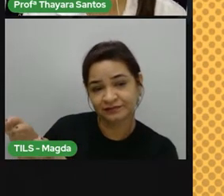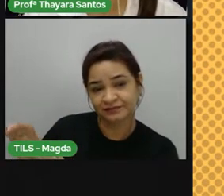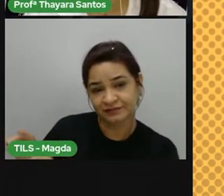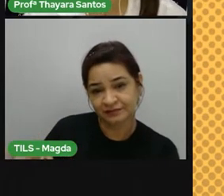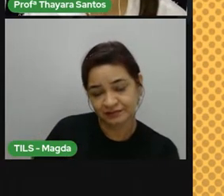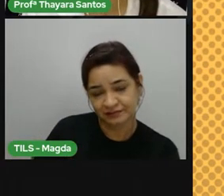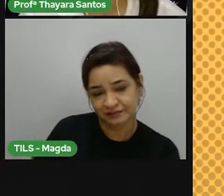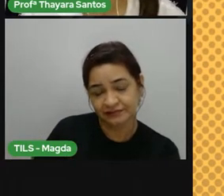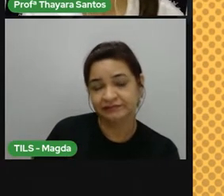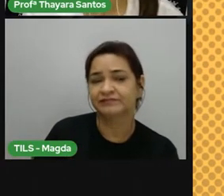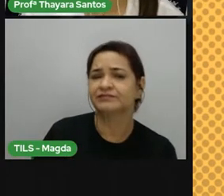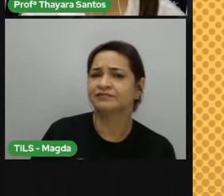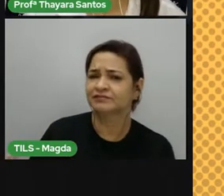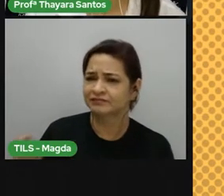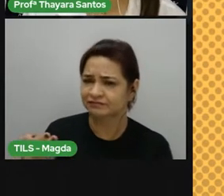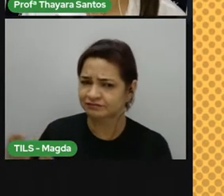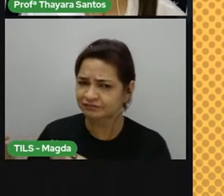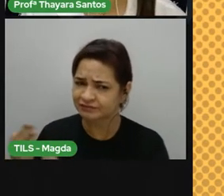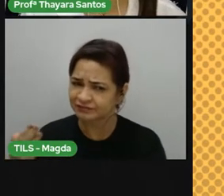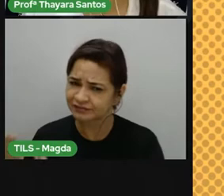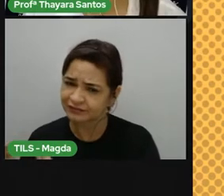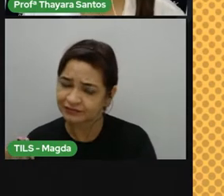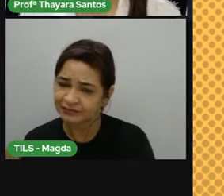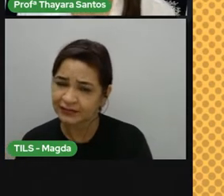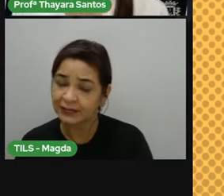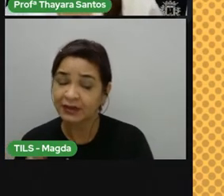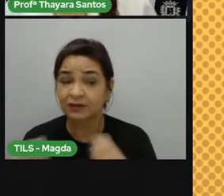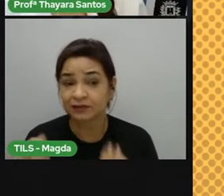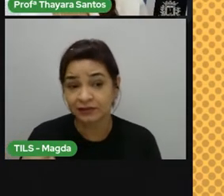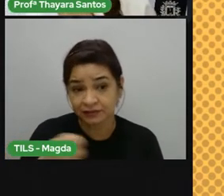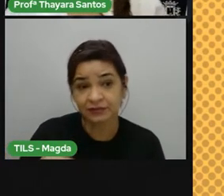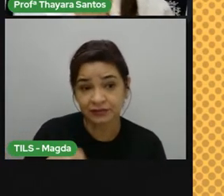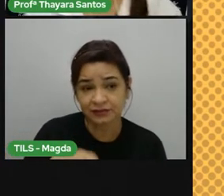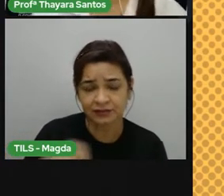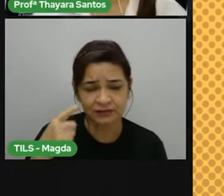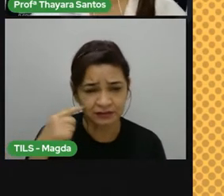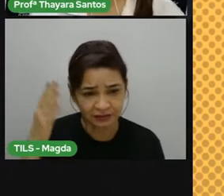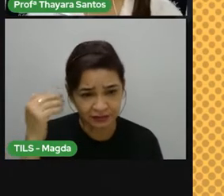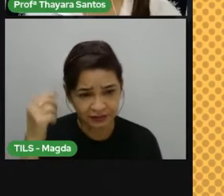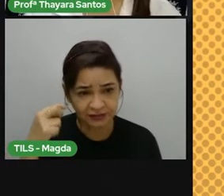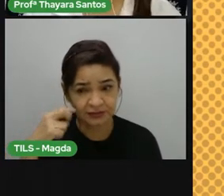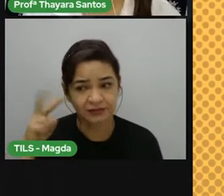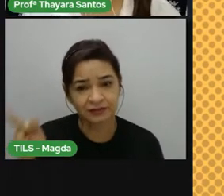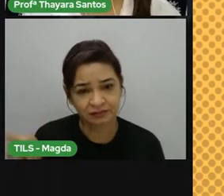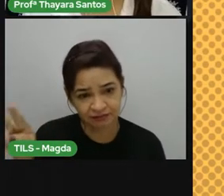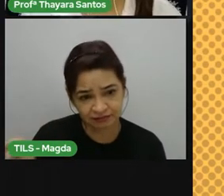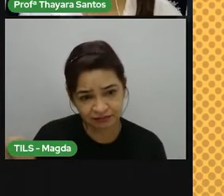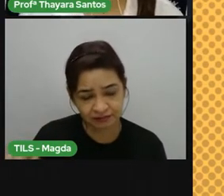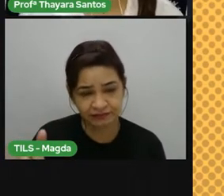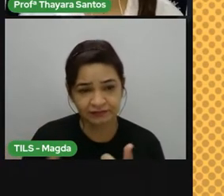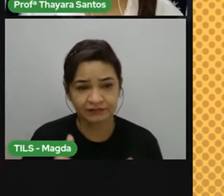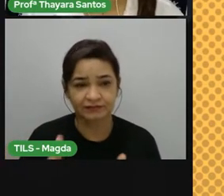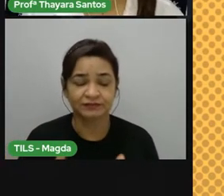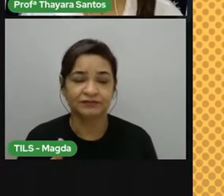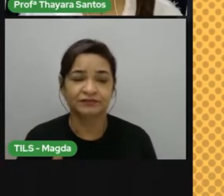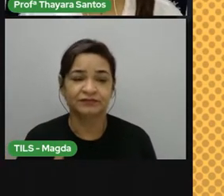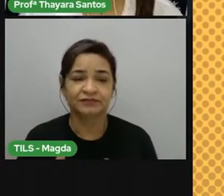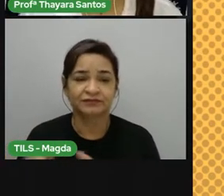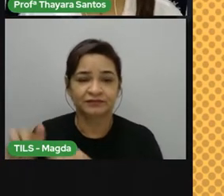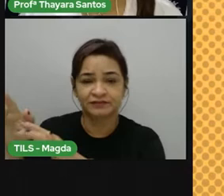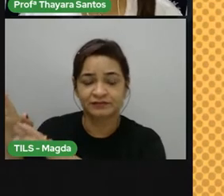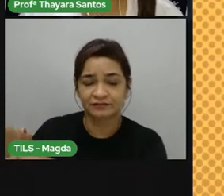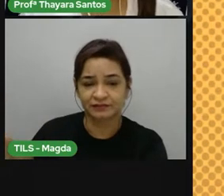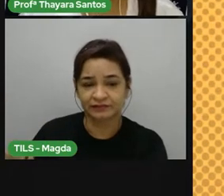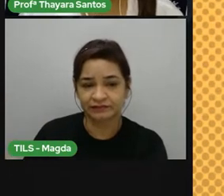interagindo muito, falando quantas questões vocês acertaram. Eu quero saber que eu vou voltar aqui para conferir depois, tá? Coloquem aí no